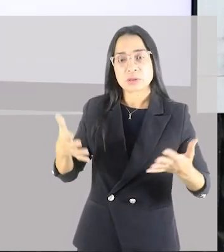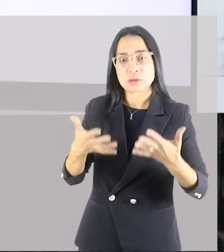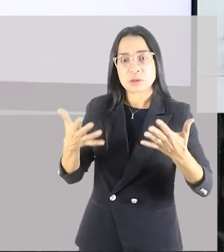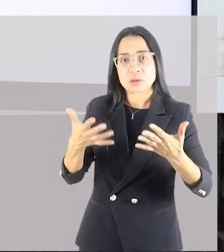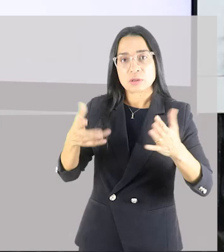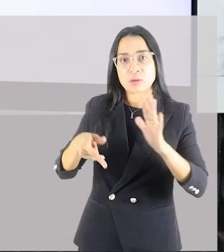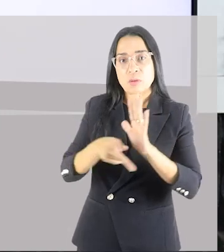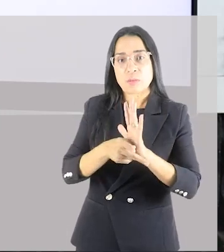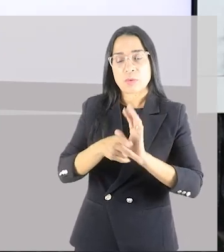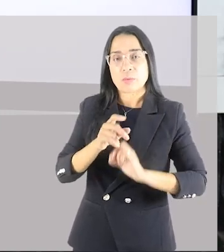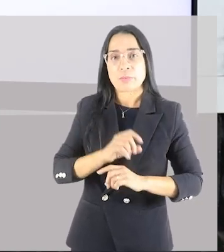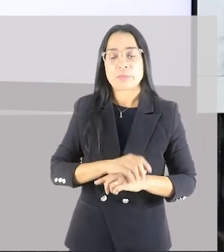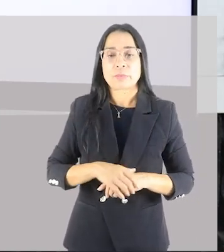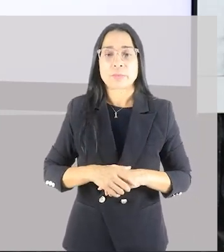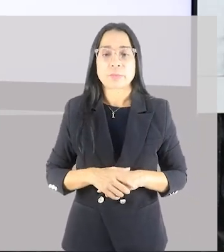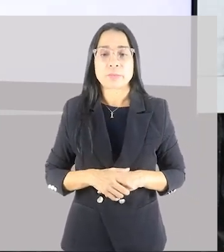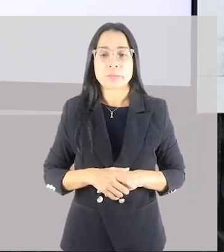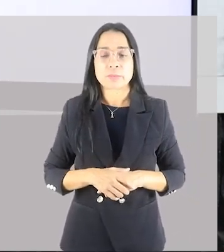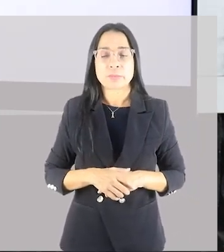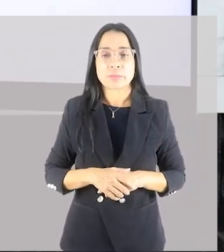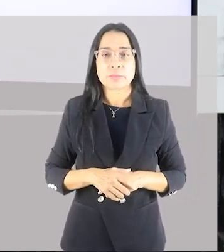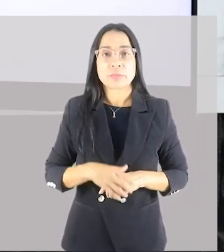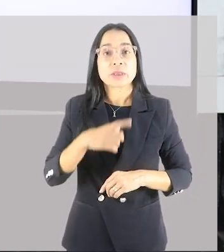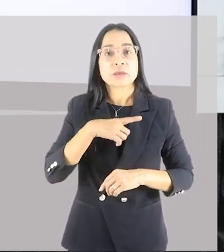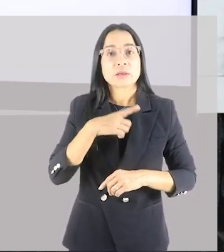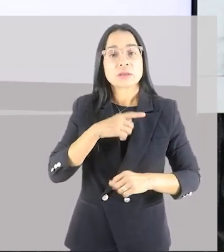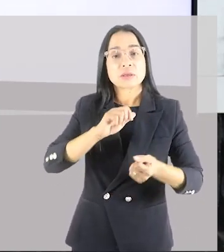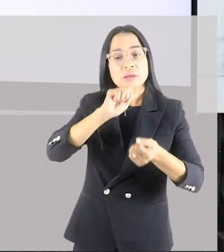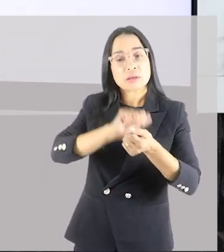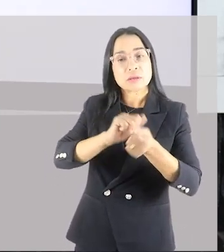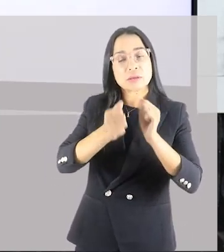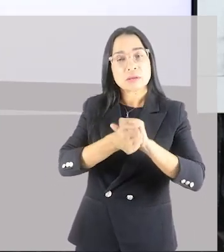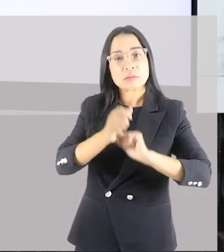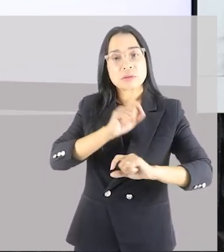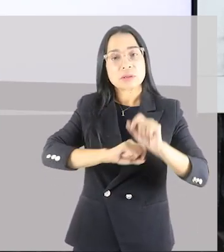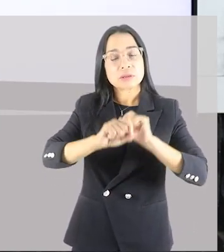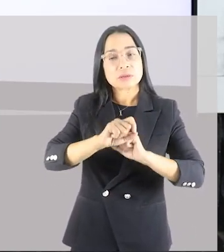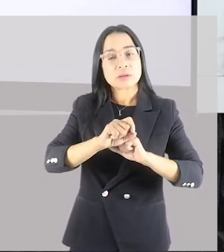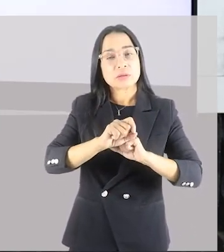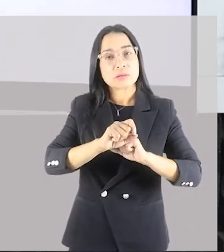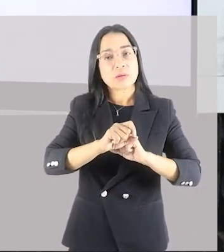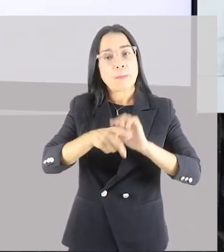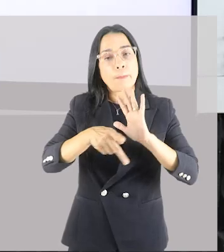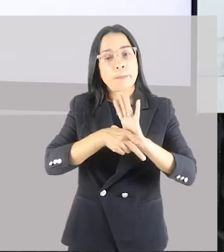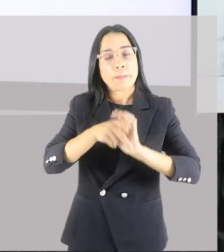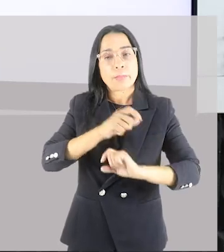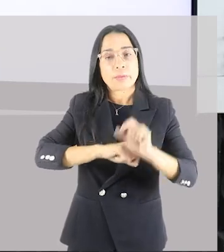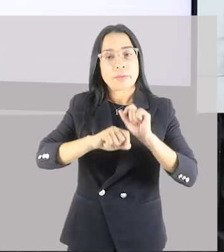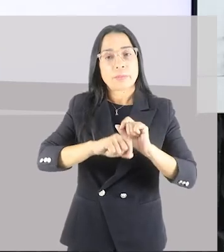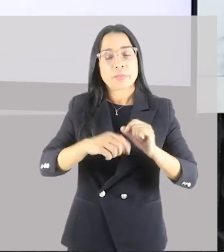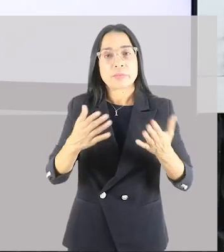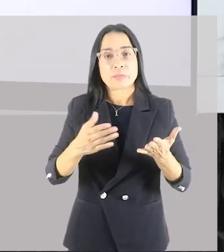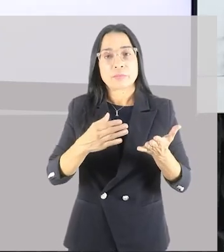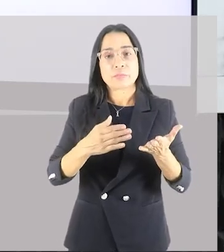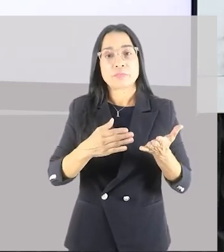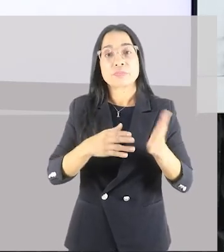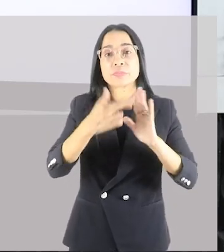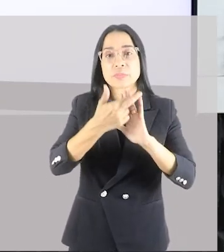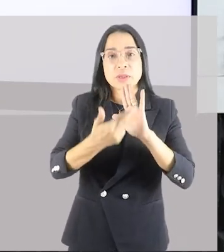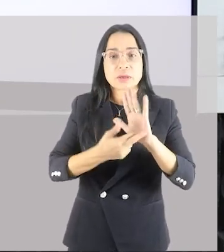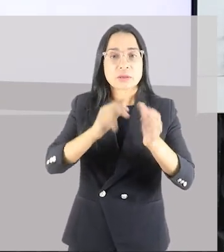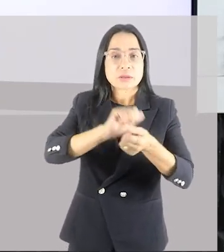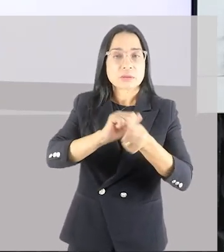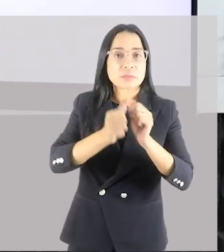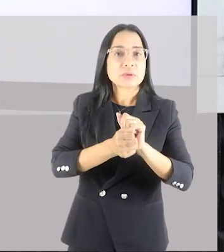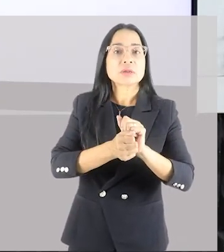específicos para poder ter a adaptação específica. Então o princípio da adaptação